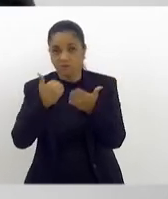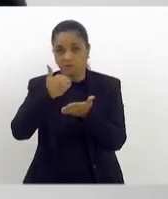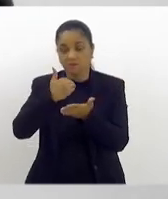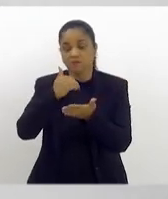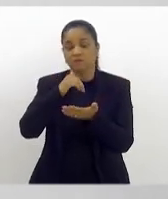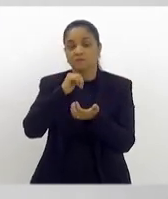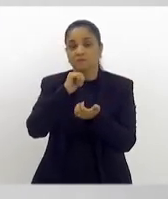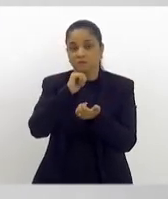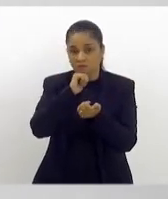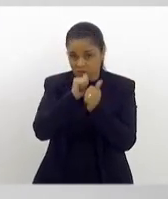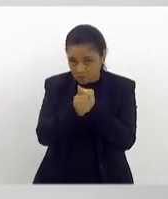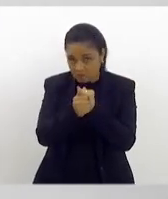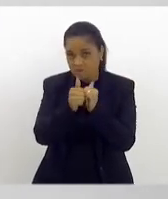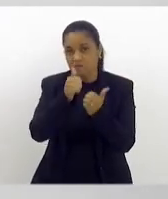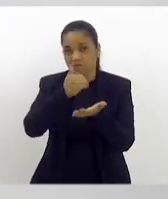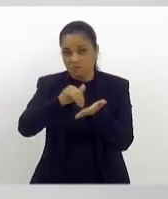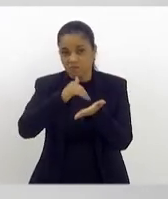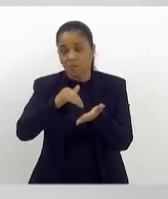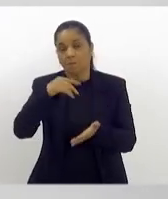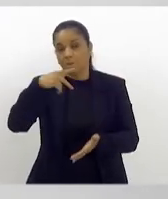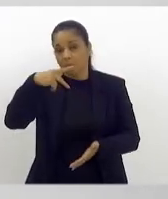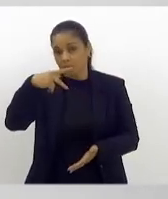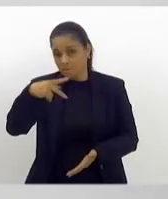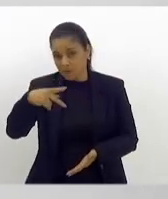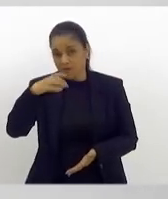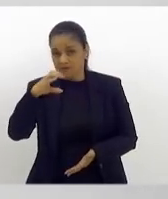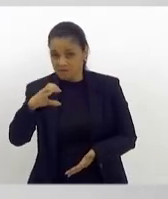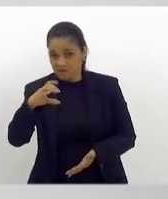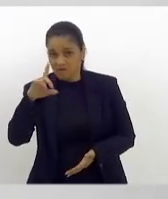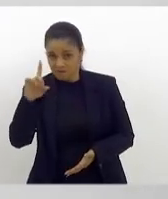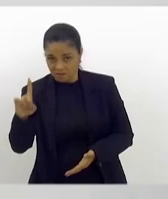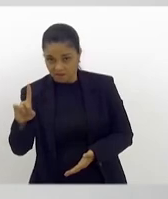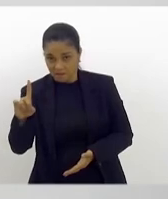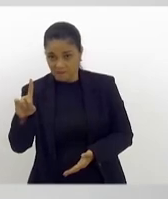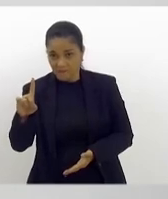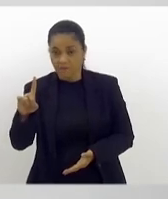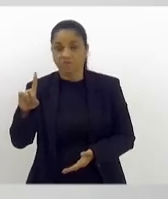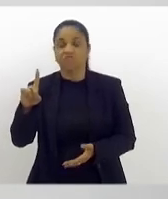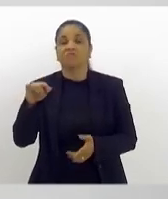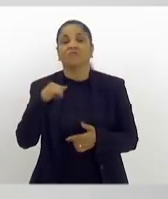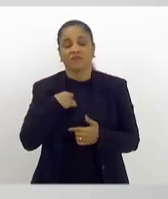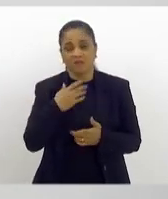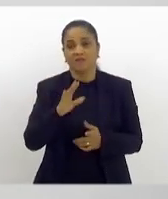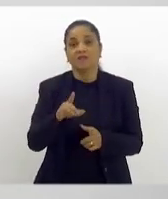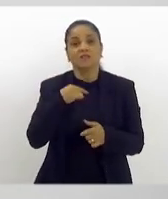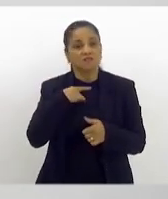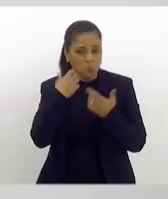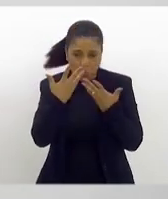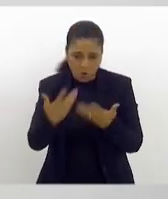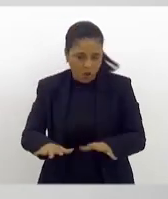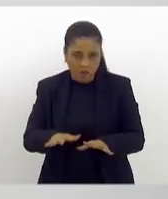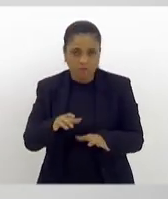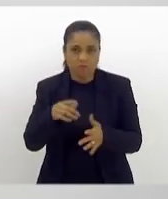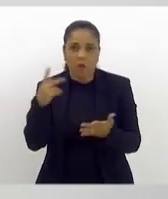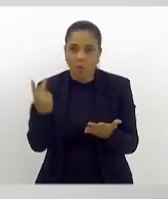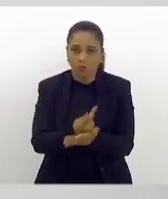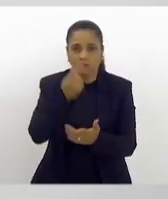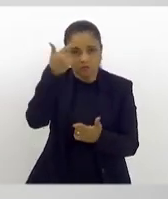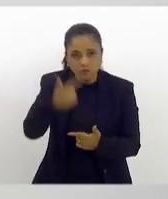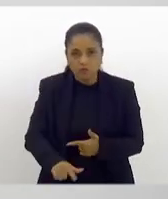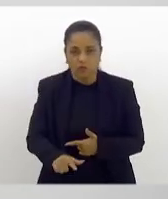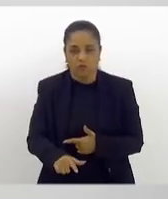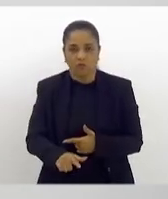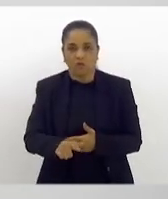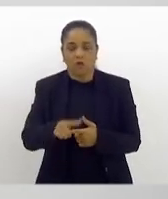PCD, que isso não aconteça mais. E a gente entende que esse tipo de debate está atrasado na sociedade.